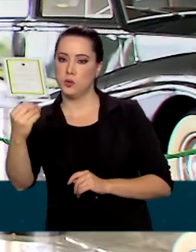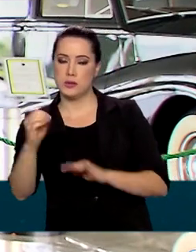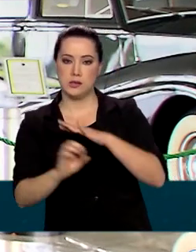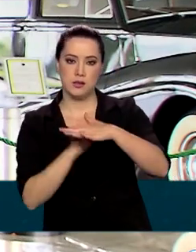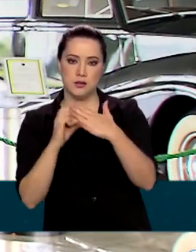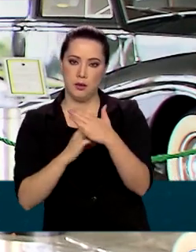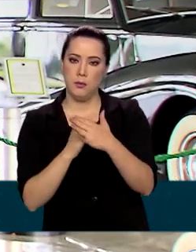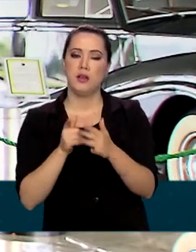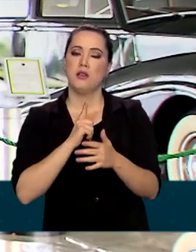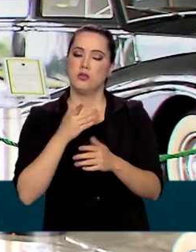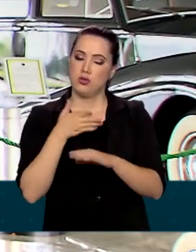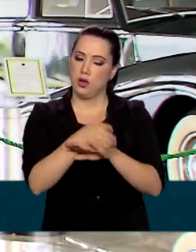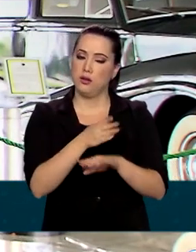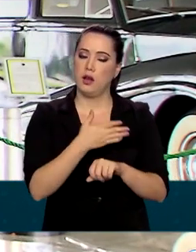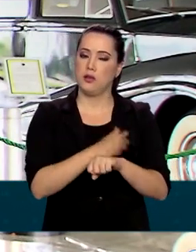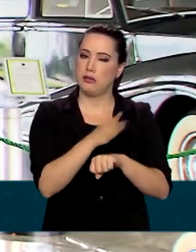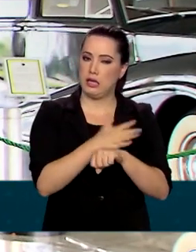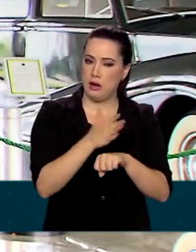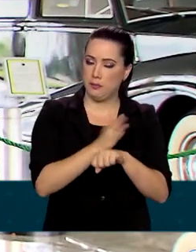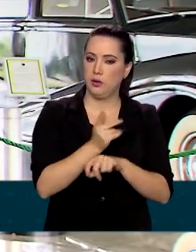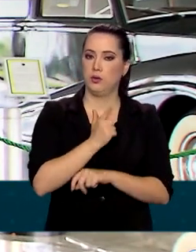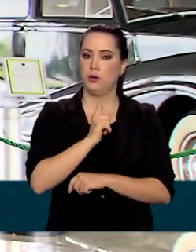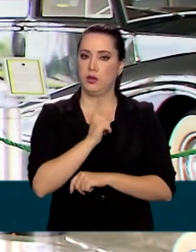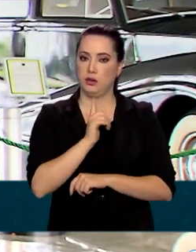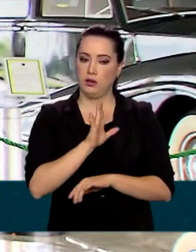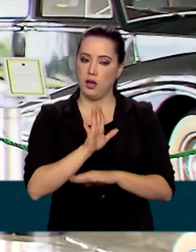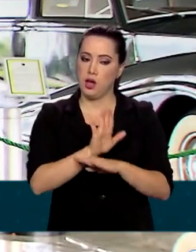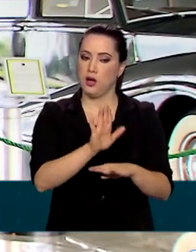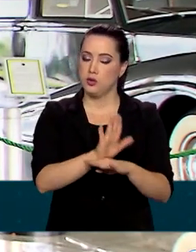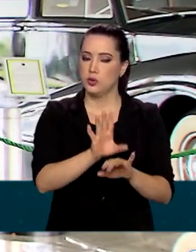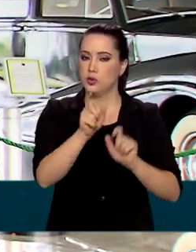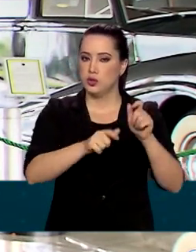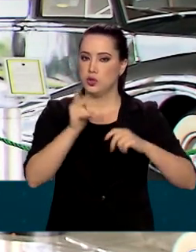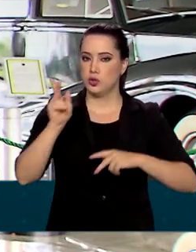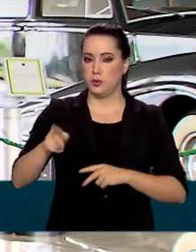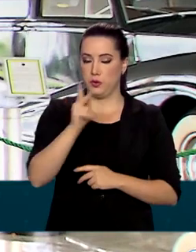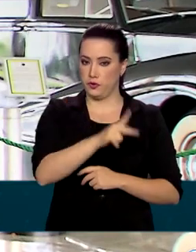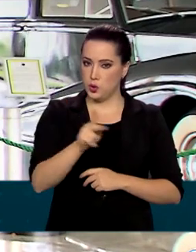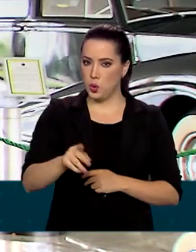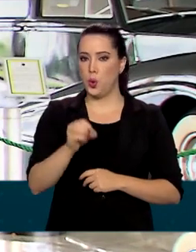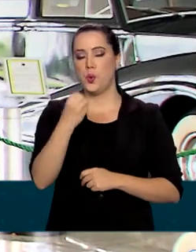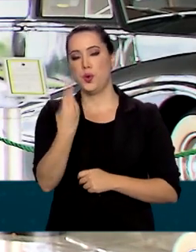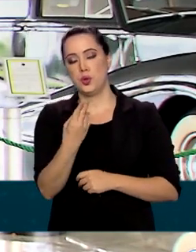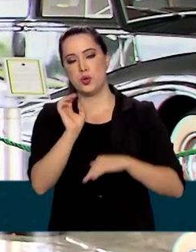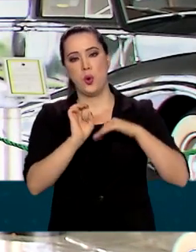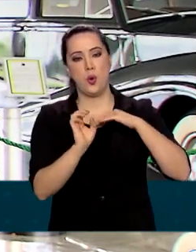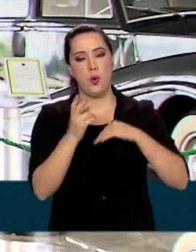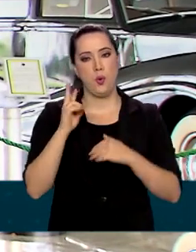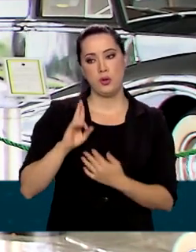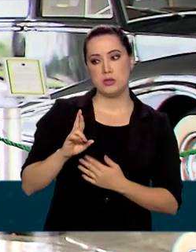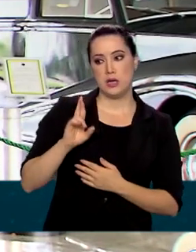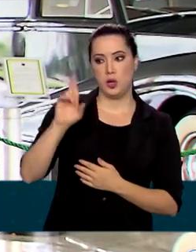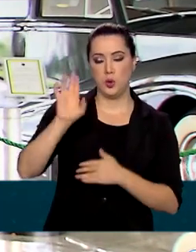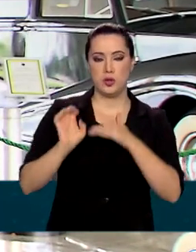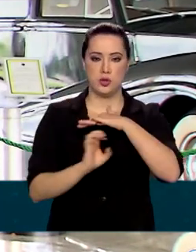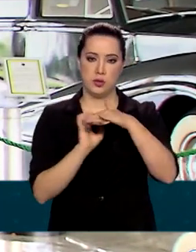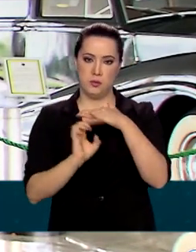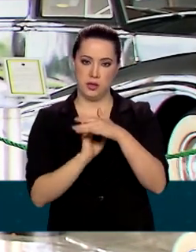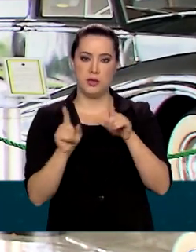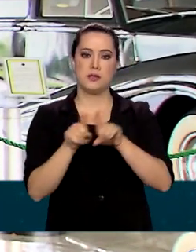programa. Elas recebem capacitação e apoio de uma rede de mentores formada por empreendedores, executivos de grandes empresas